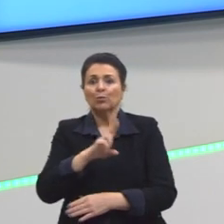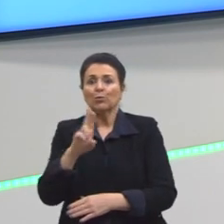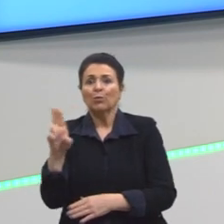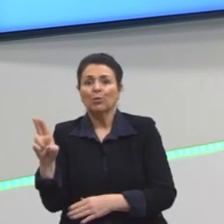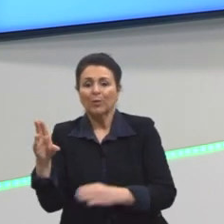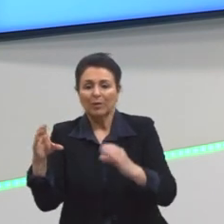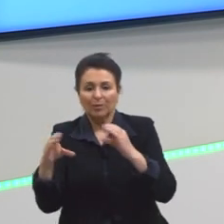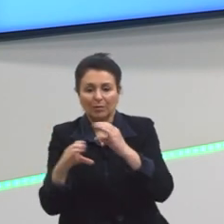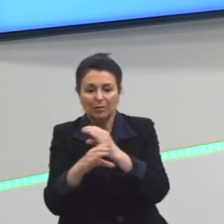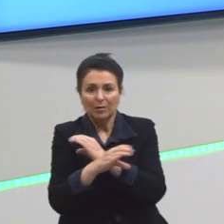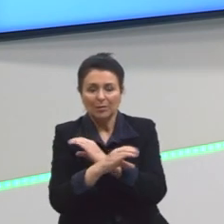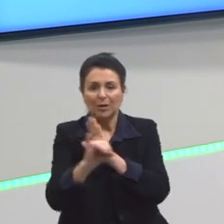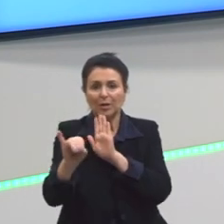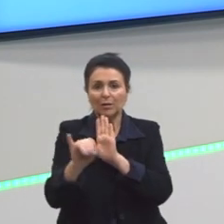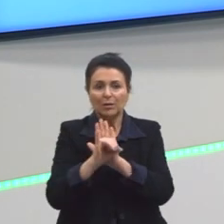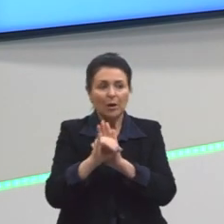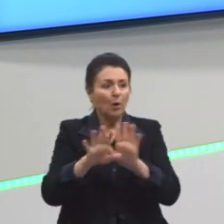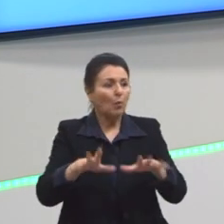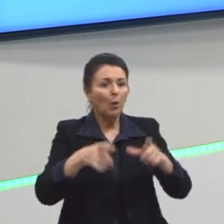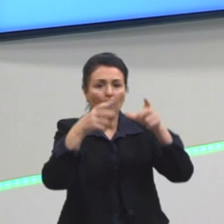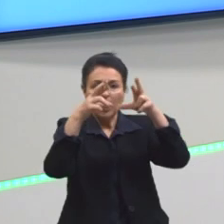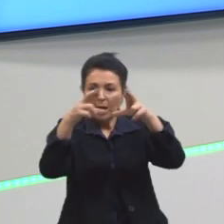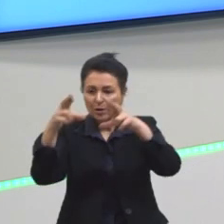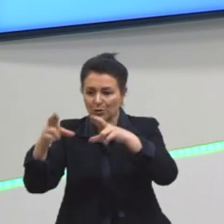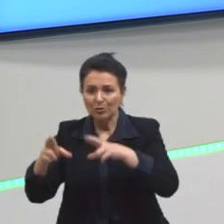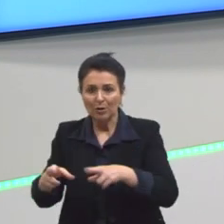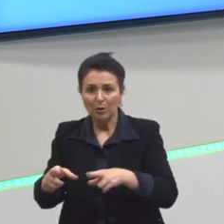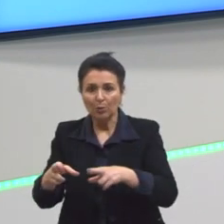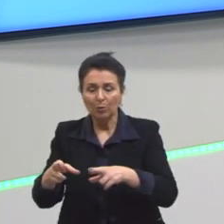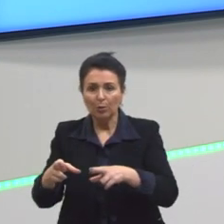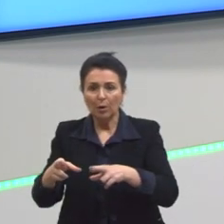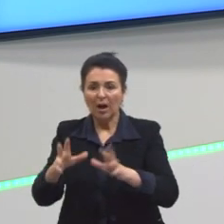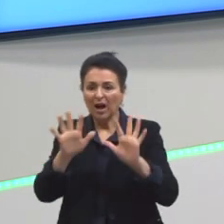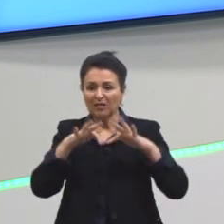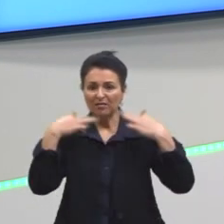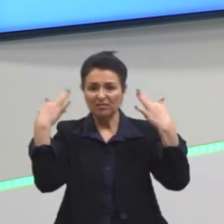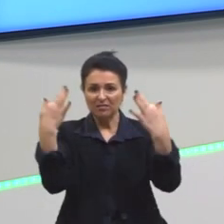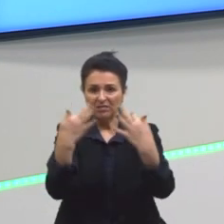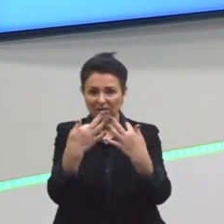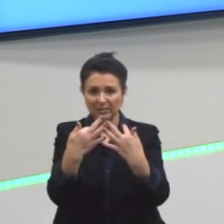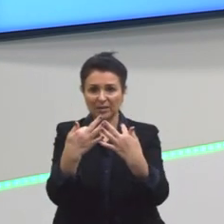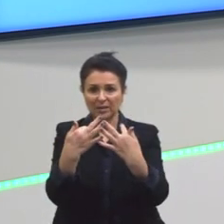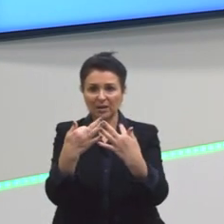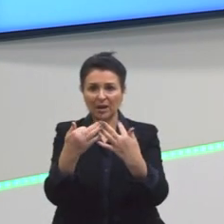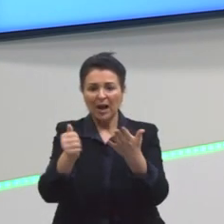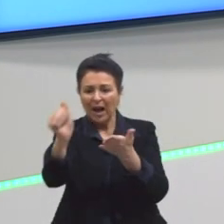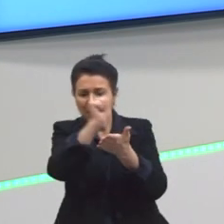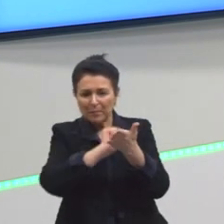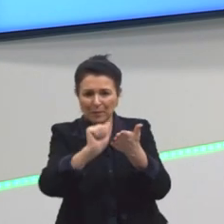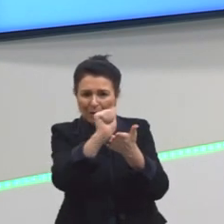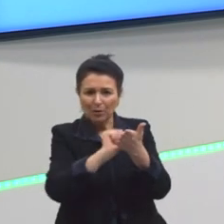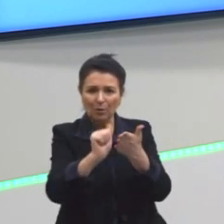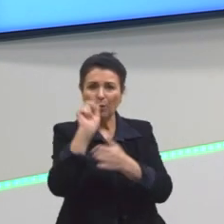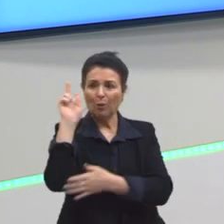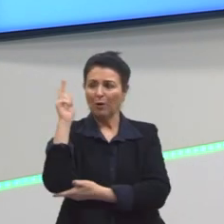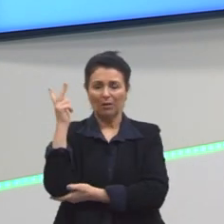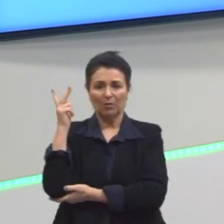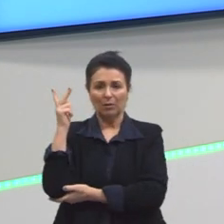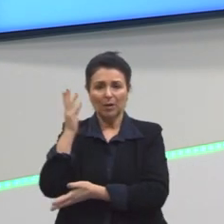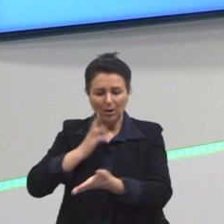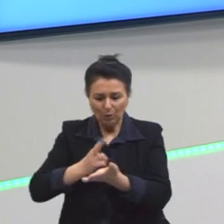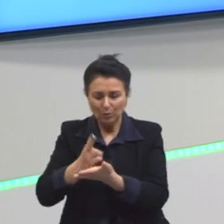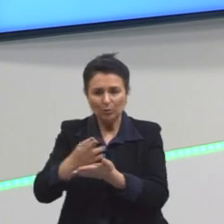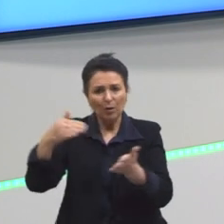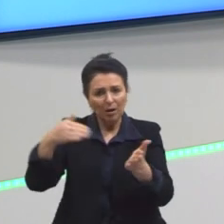identifique de qual região vieram seus antepassados. Esse apagamento da história, então, perdura até hoje.